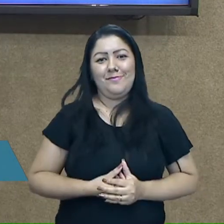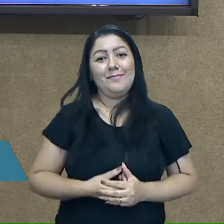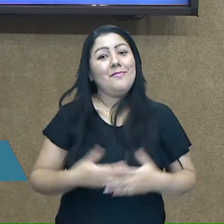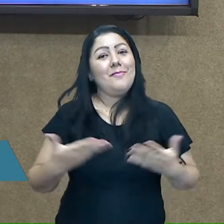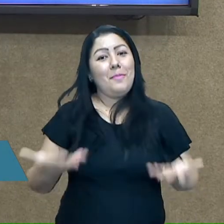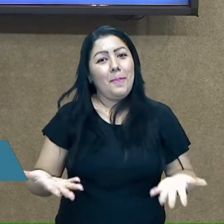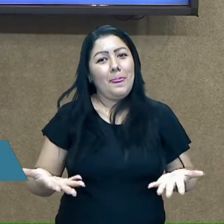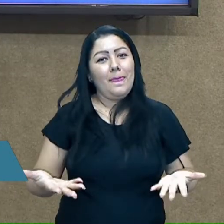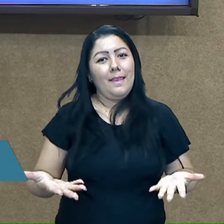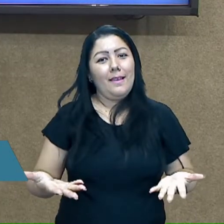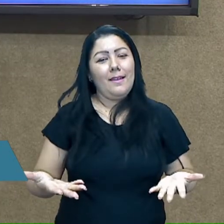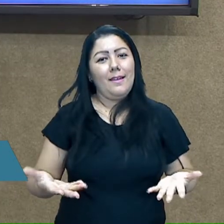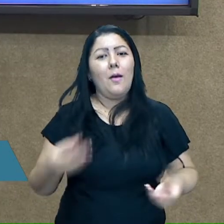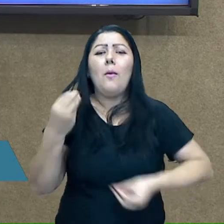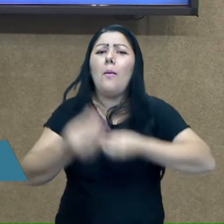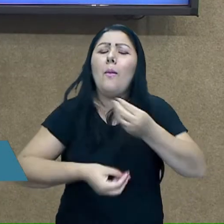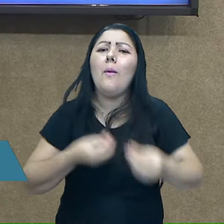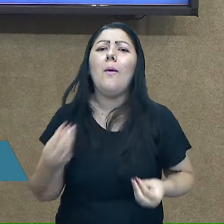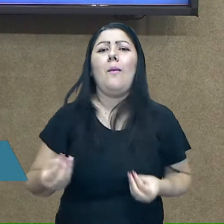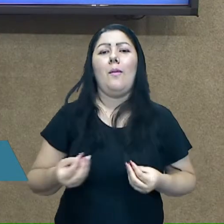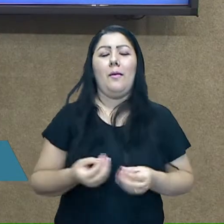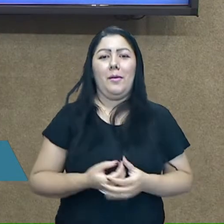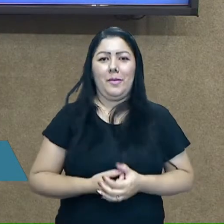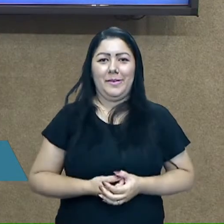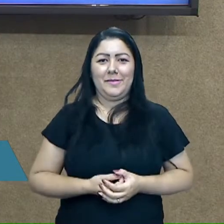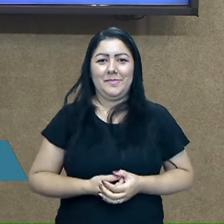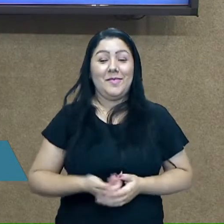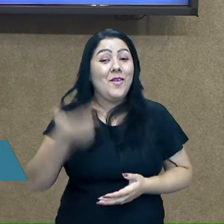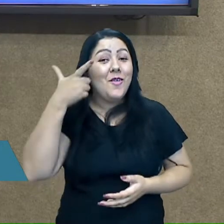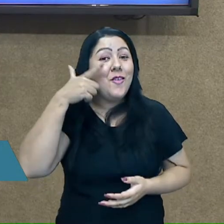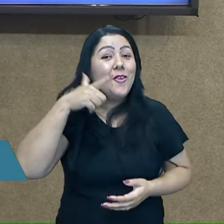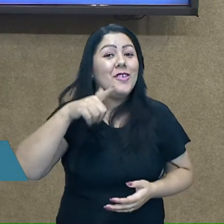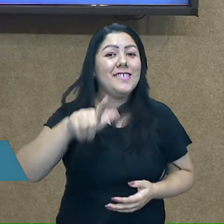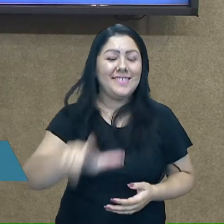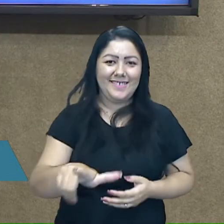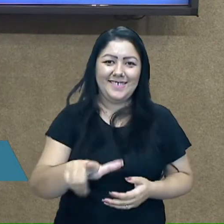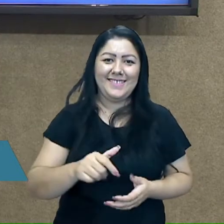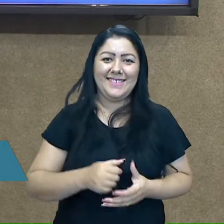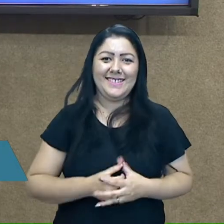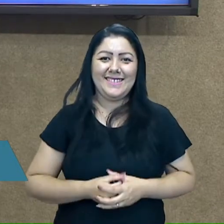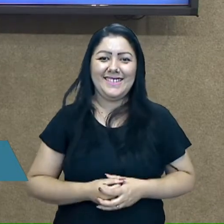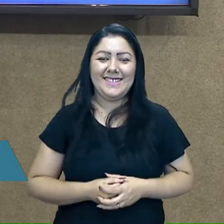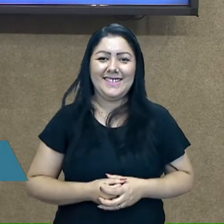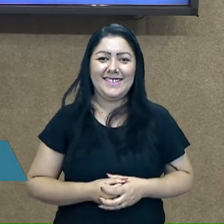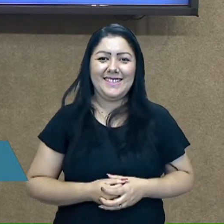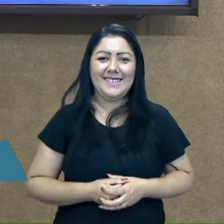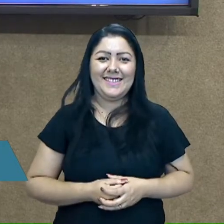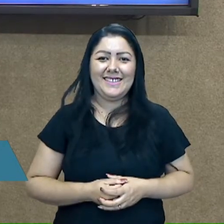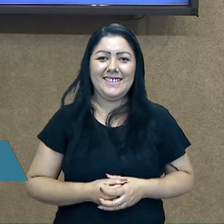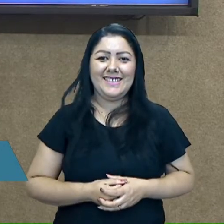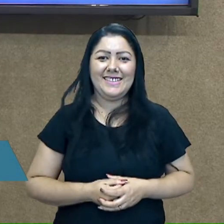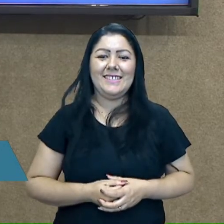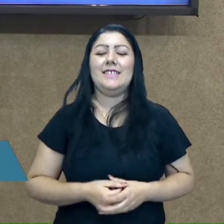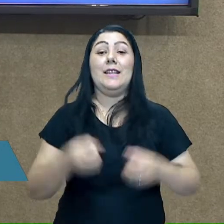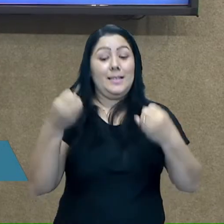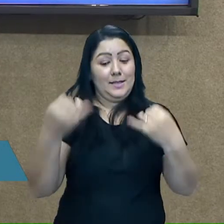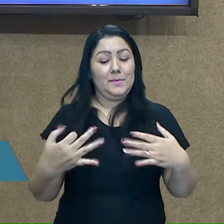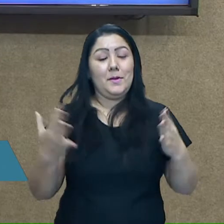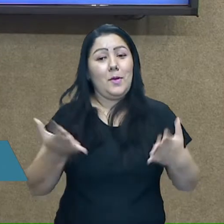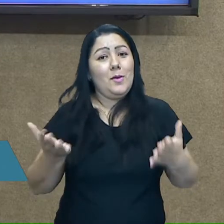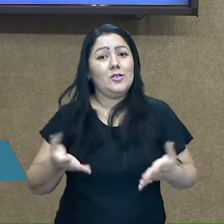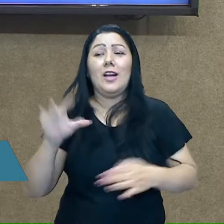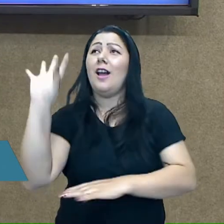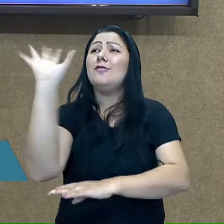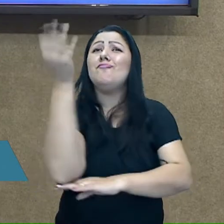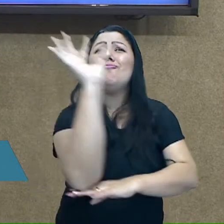vamos ver como se chegar, como eu disse no início, aquelas duas fotos anteriores. Aqui na natureza você encontra